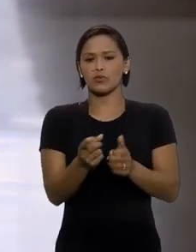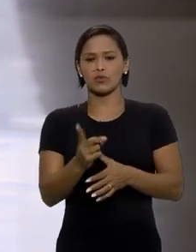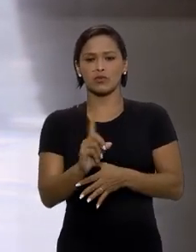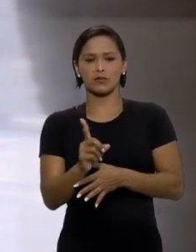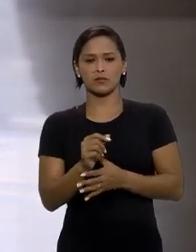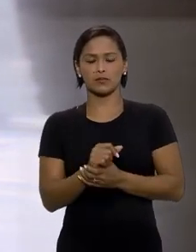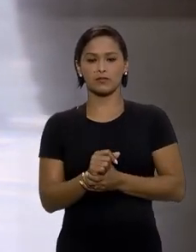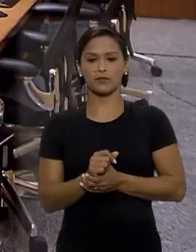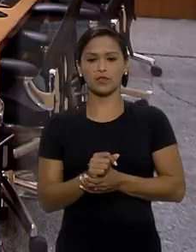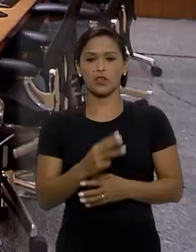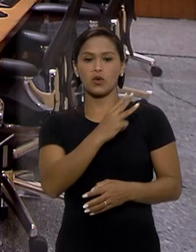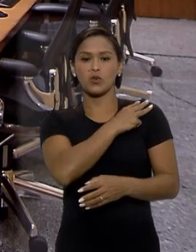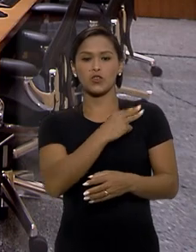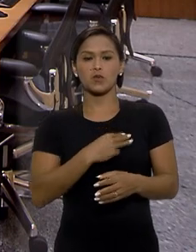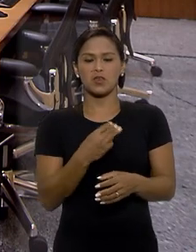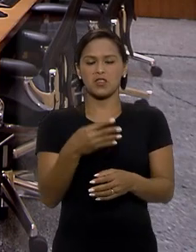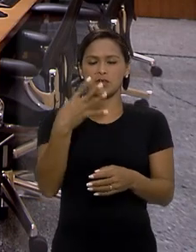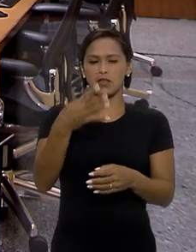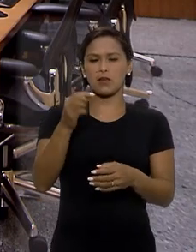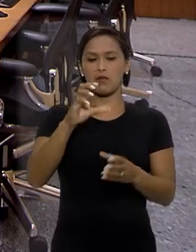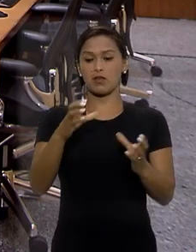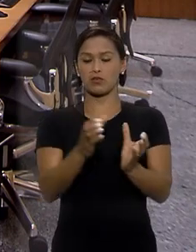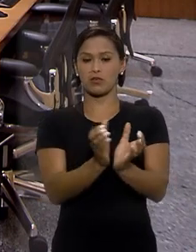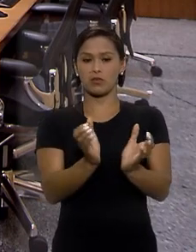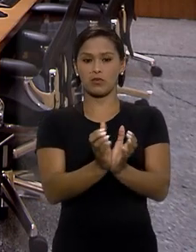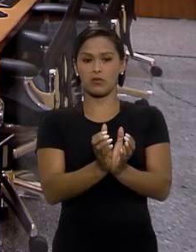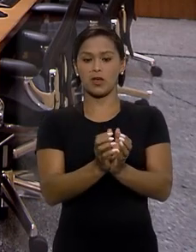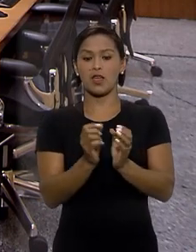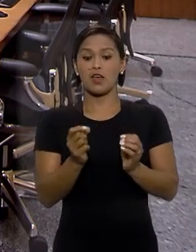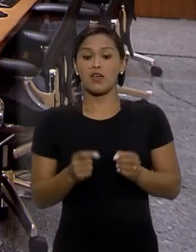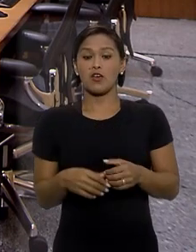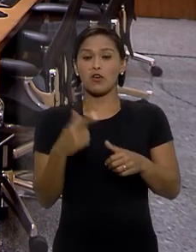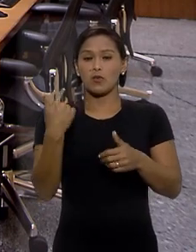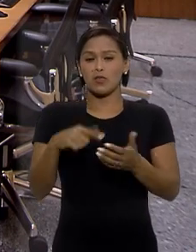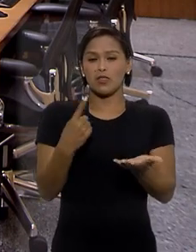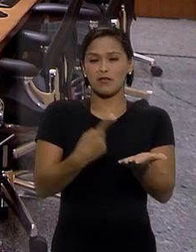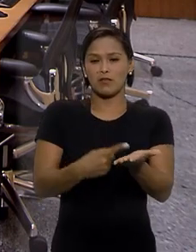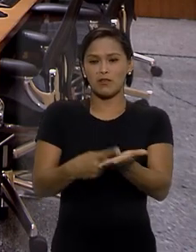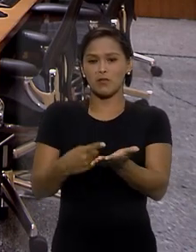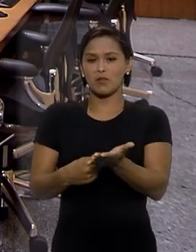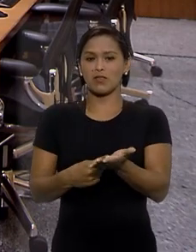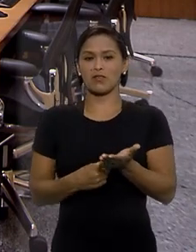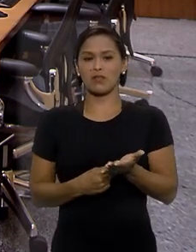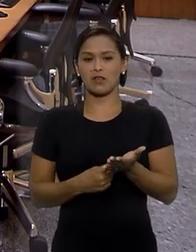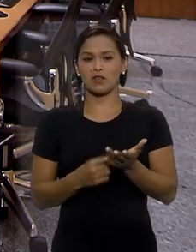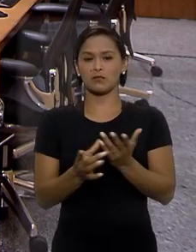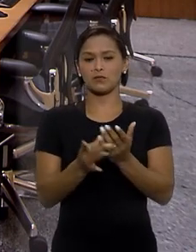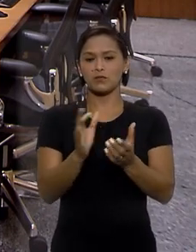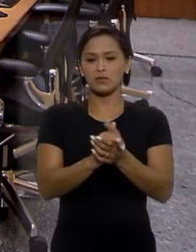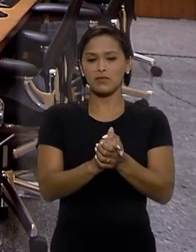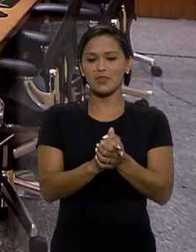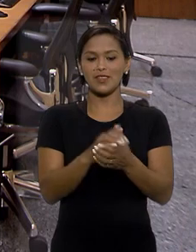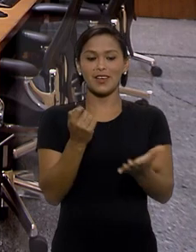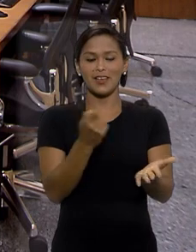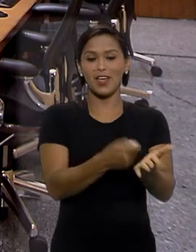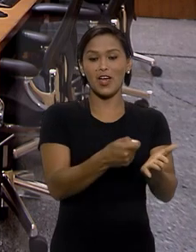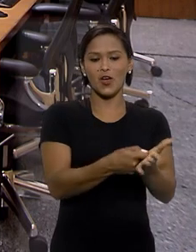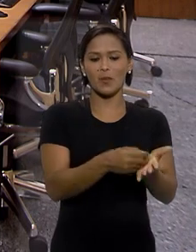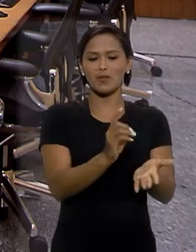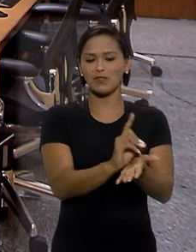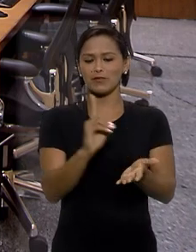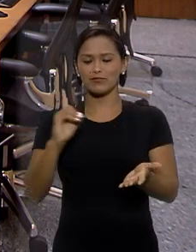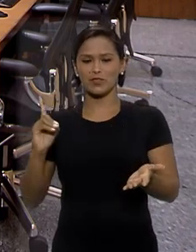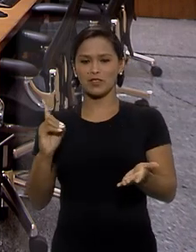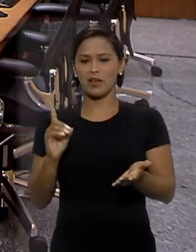para adquirir o imóvel. Os ministros da quarta turma destacaram que, como houve a definição expressa do regime matrimonial e a